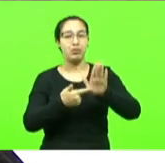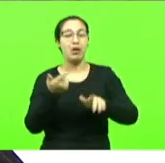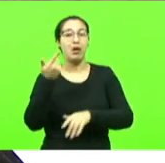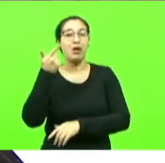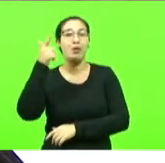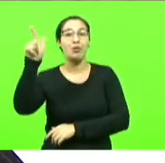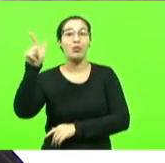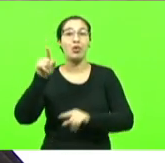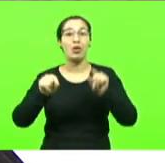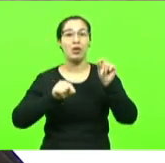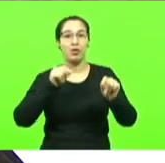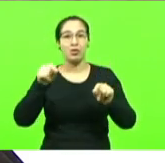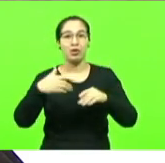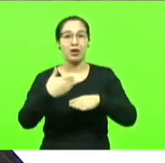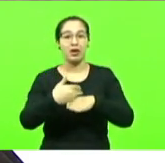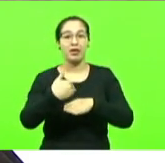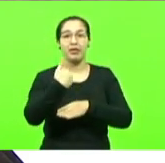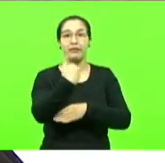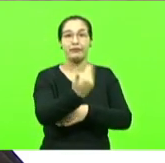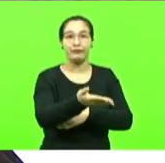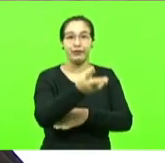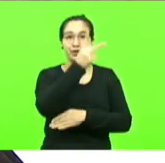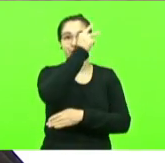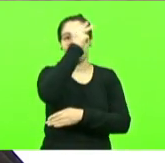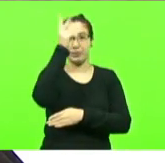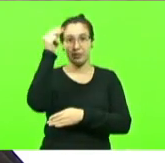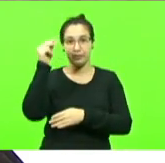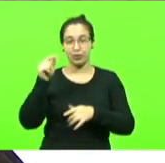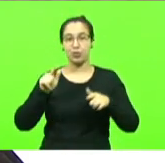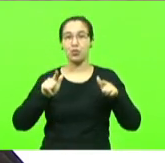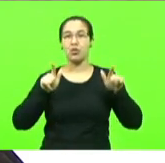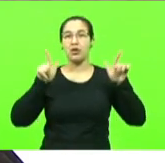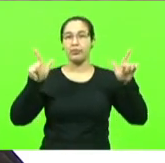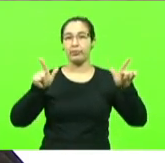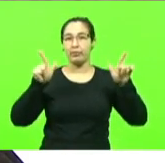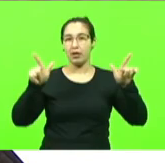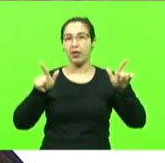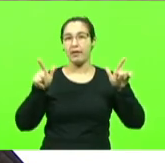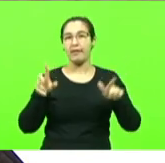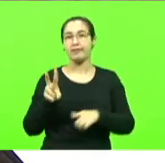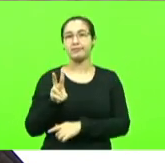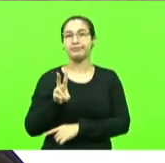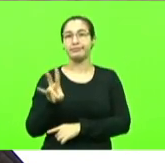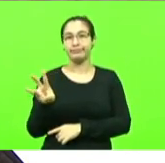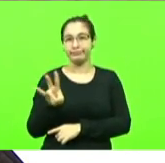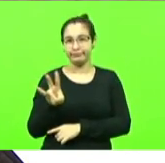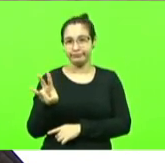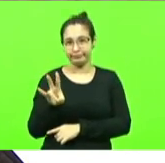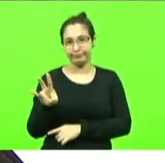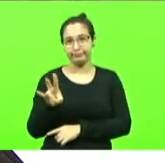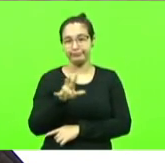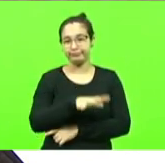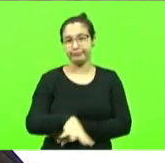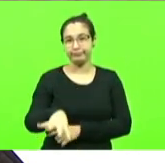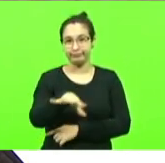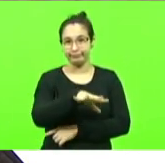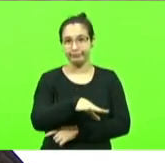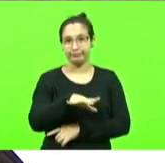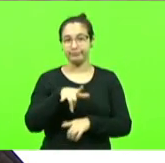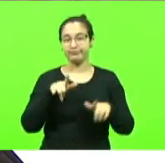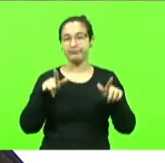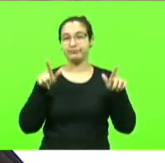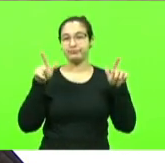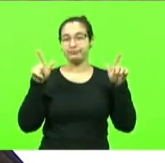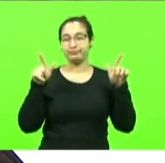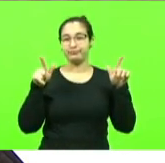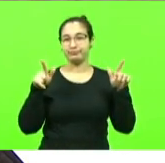na frente da prefeitura uma manifestação uma viadagem na frente da prefeitura para protestar contra